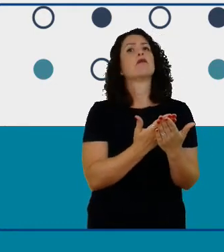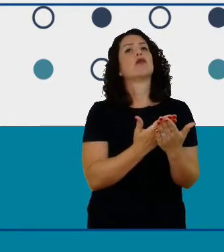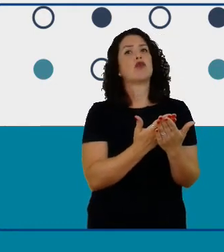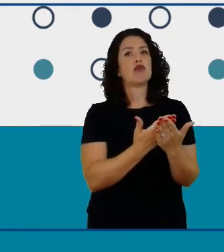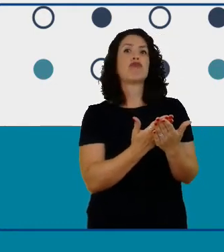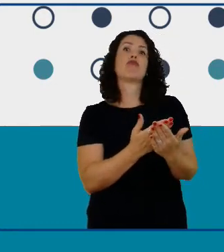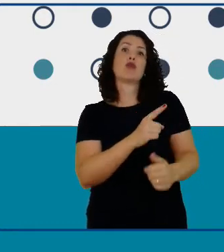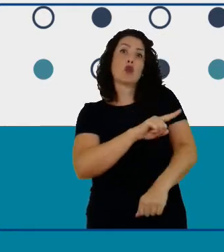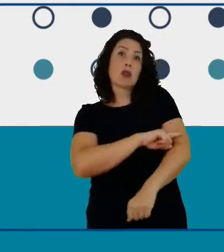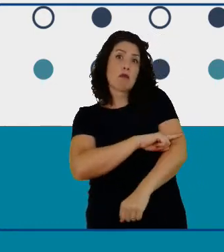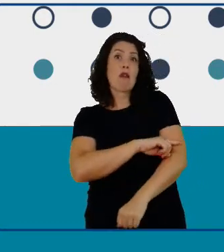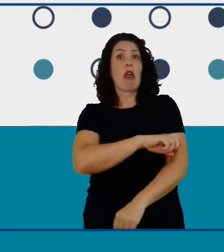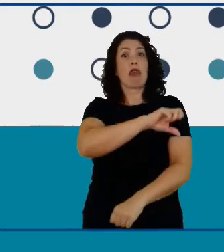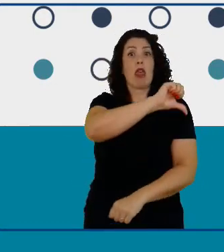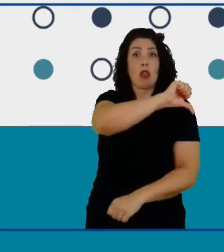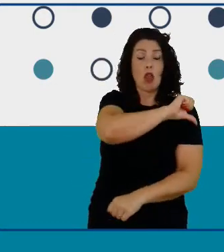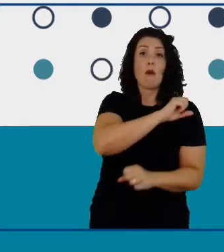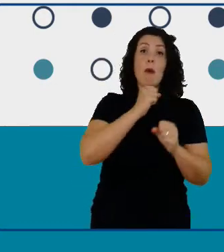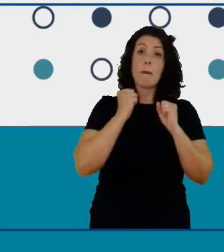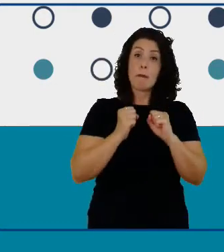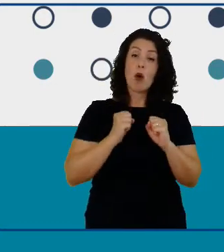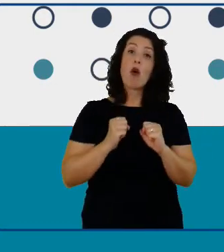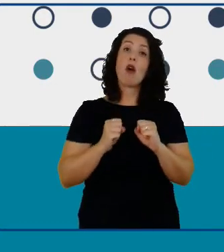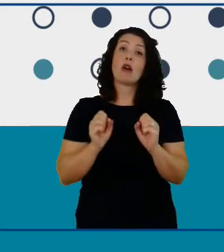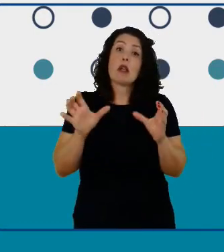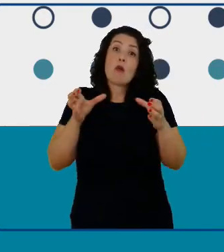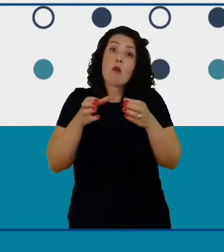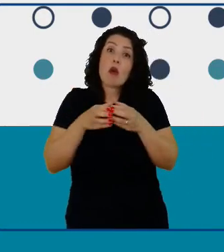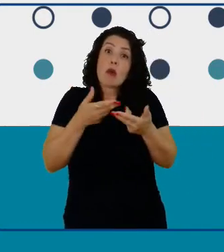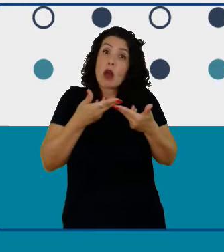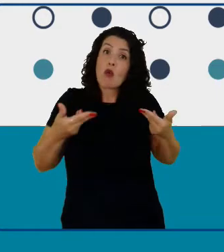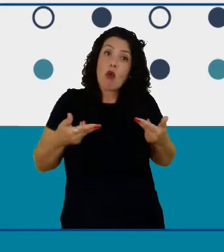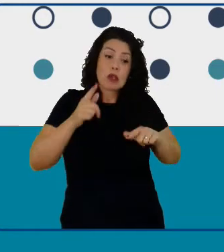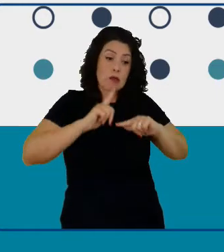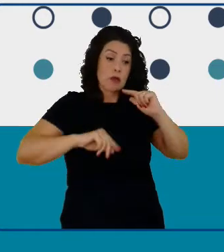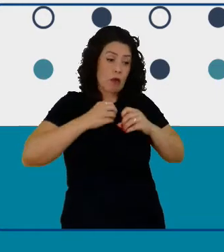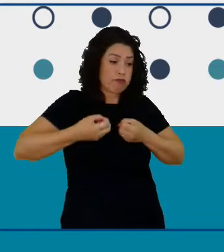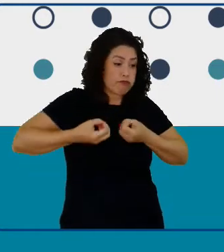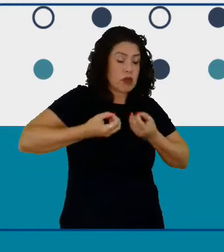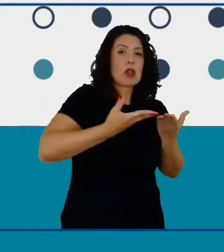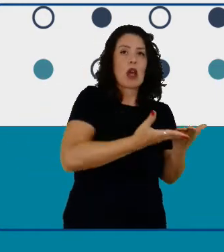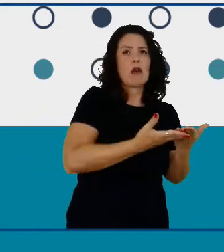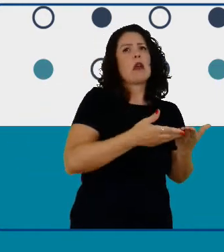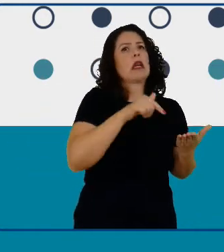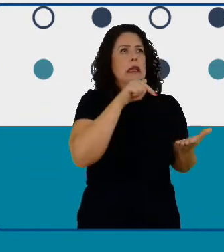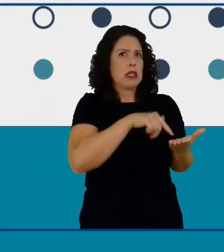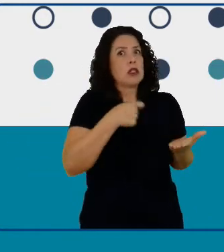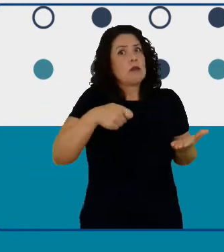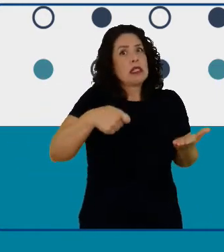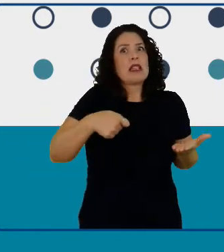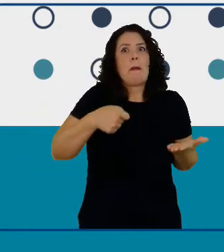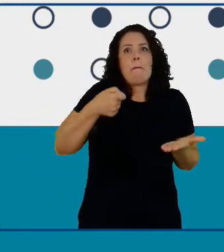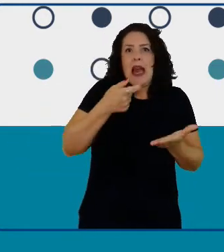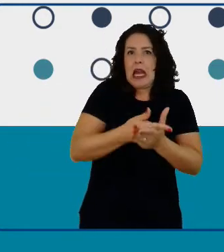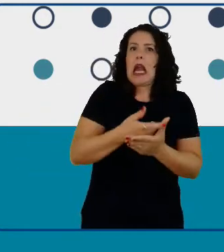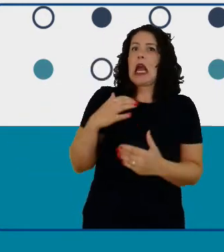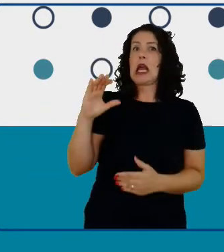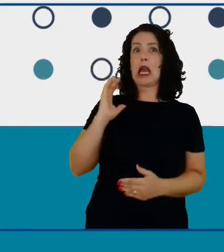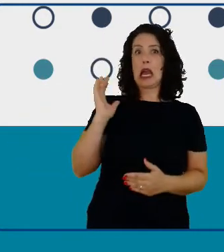fornecer esses kits de inicialização porque seria bem caro eles mesmo pagarem por isso e